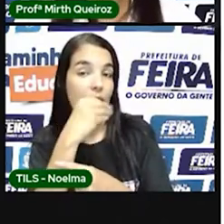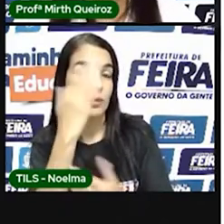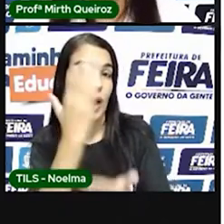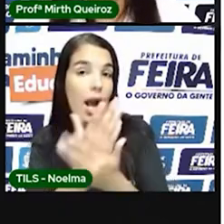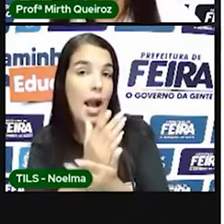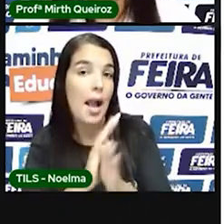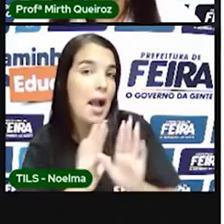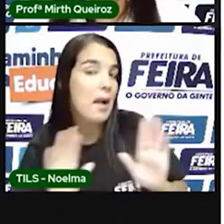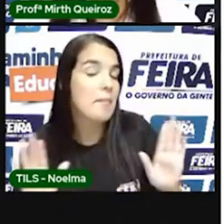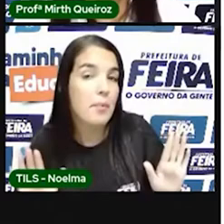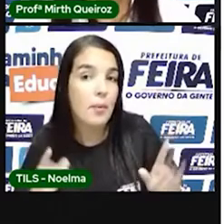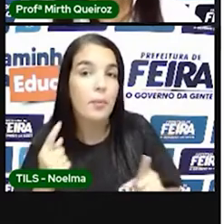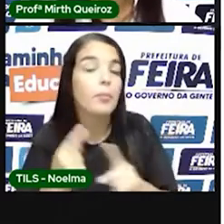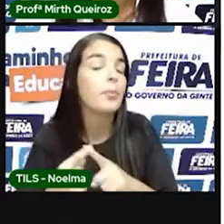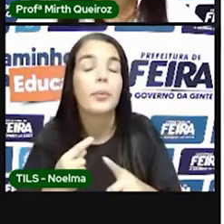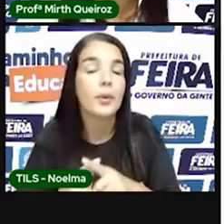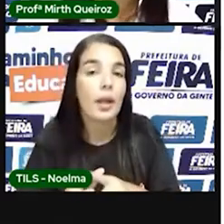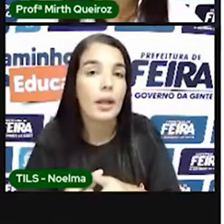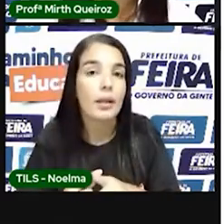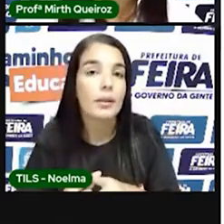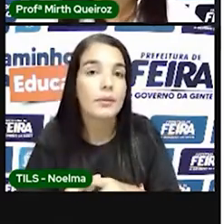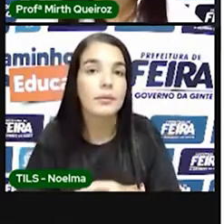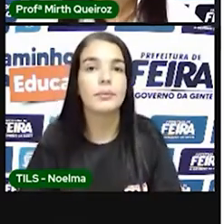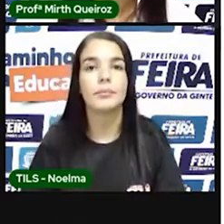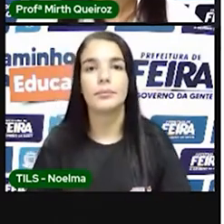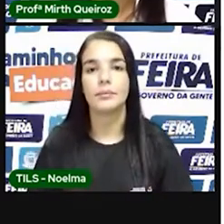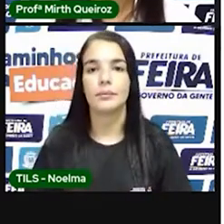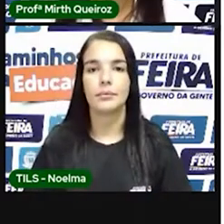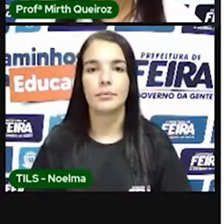e acabou esse sistema sendo abolido?